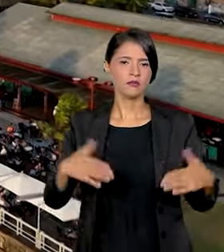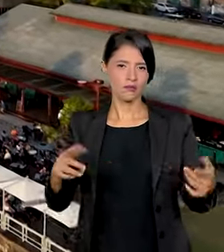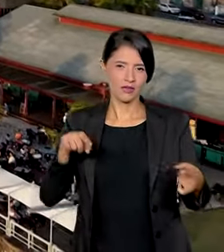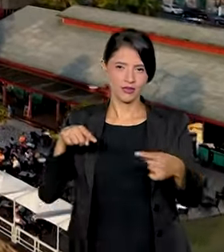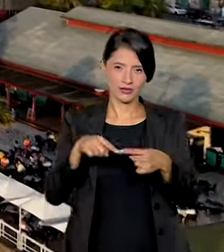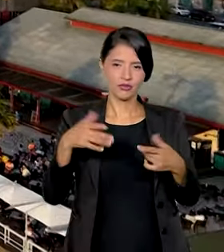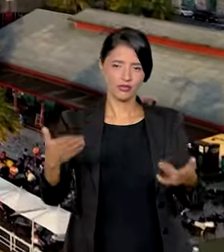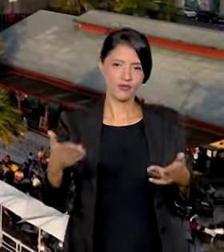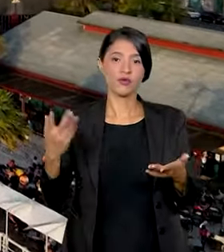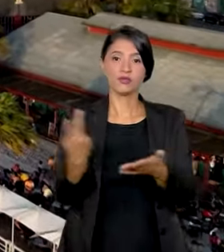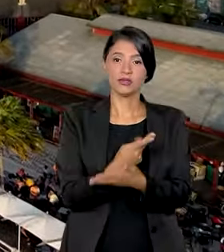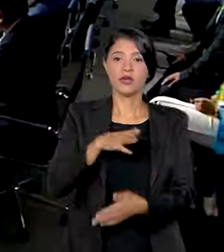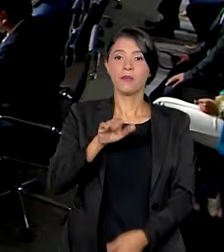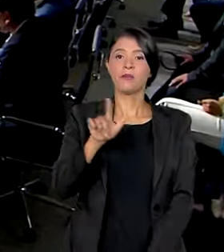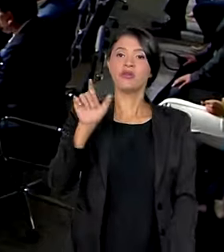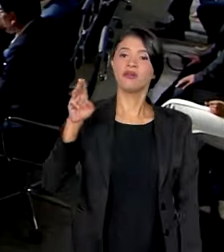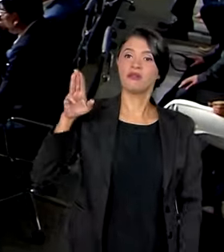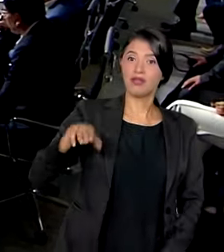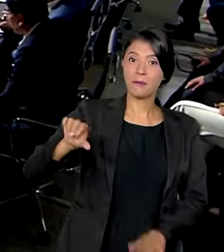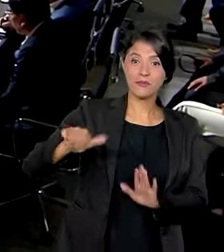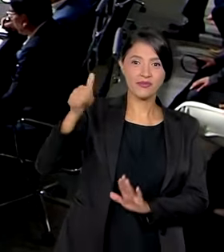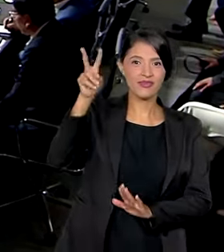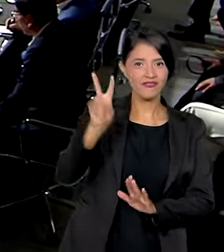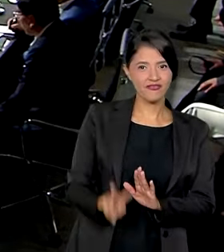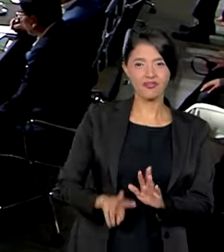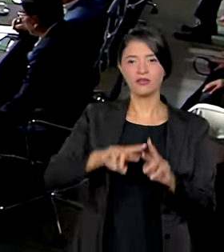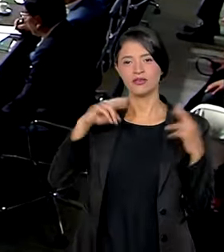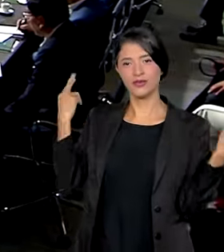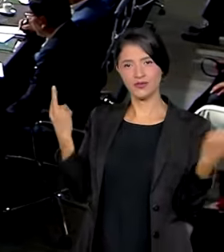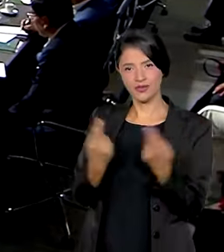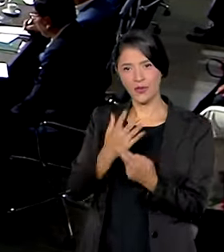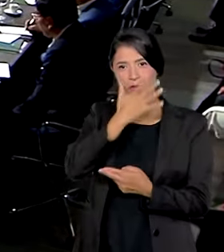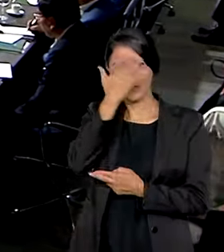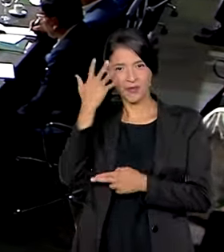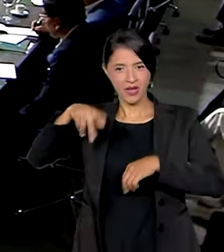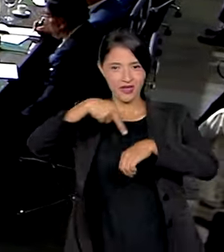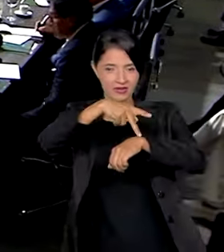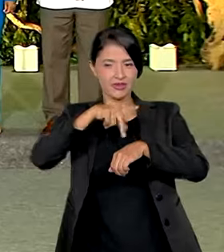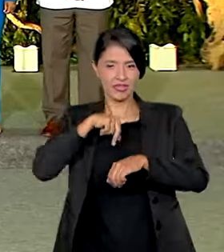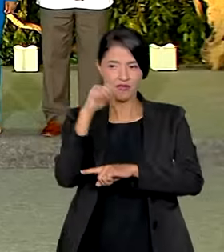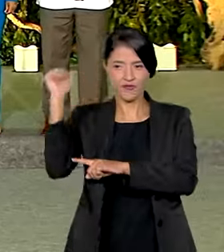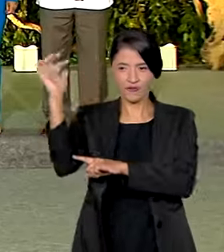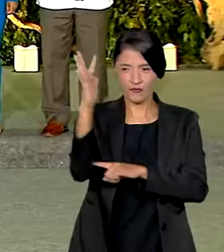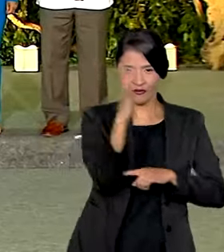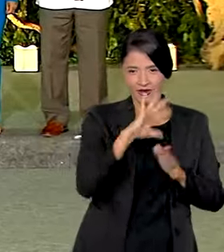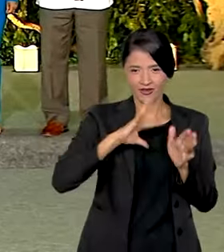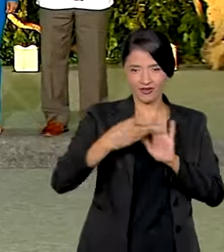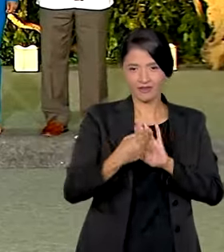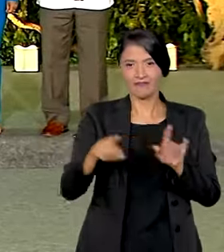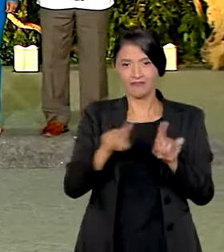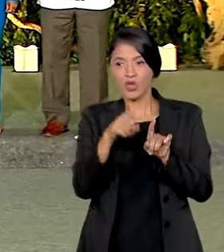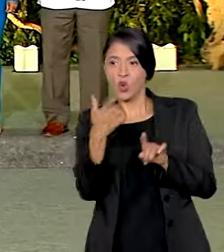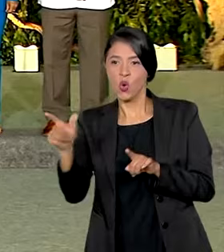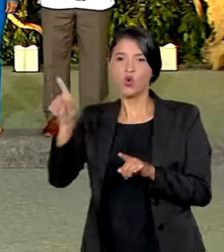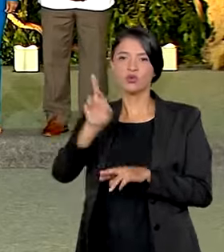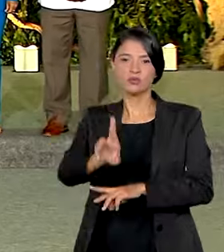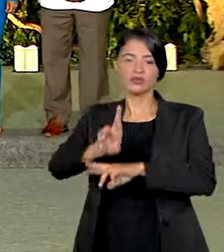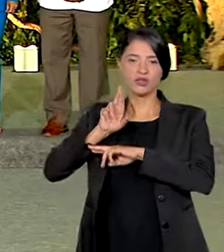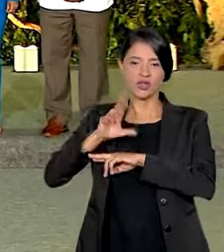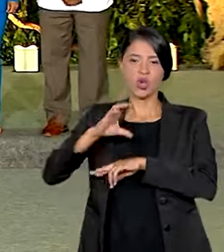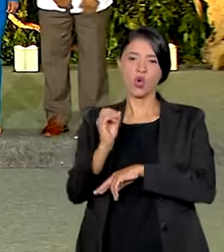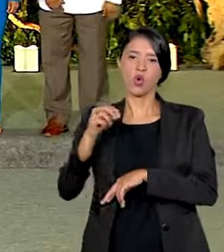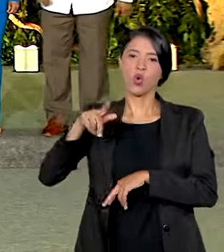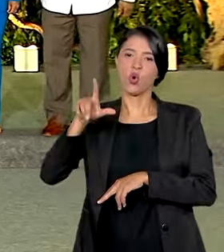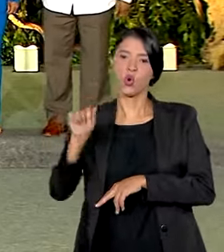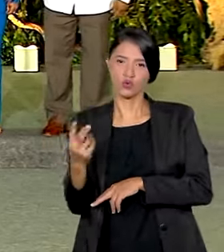Para isso, o Brasil sediou em Belém pela primeira vez uma reunião em que não só os países que têm florestas na Amazônia, mas também os representantes dos dois